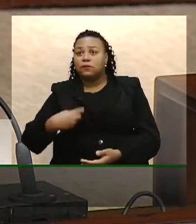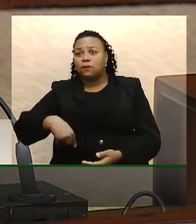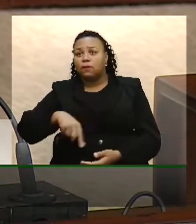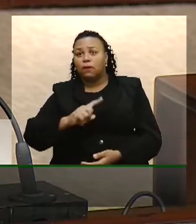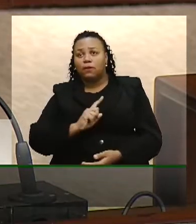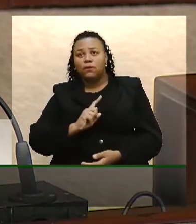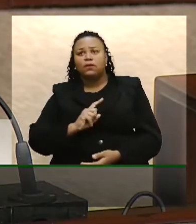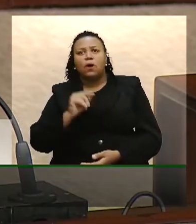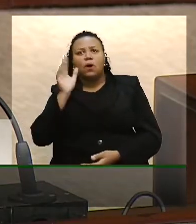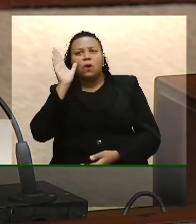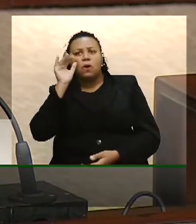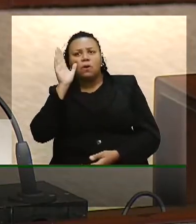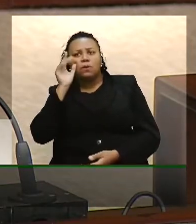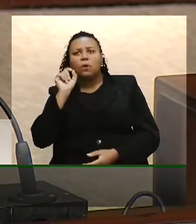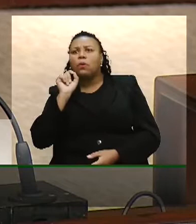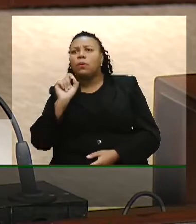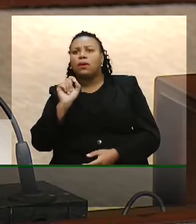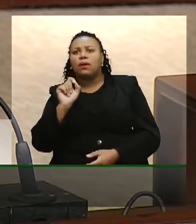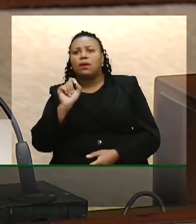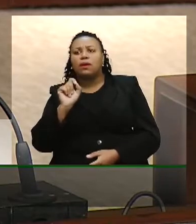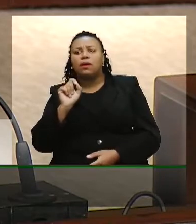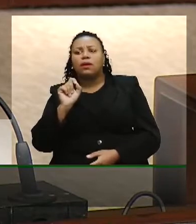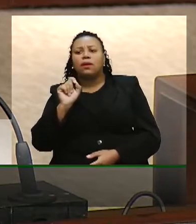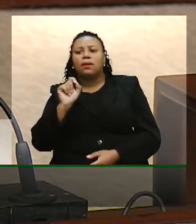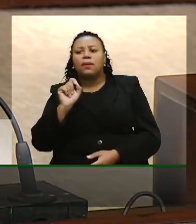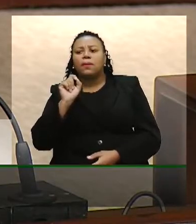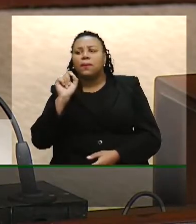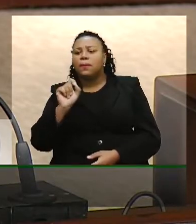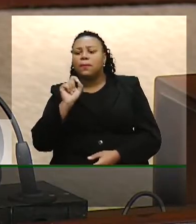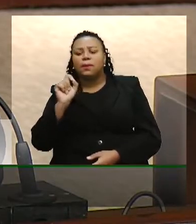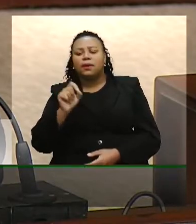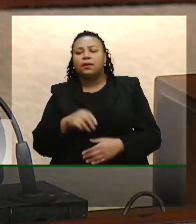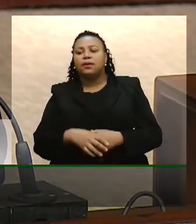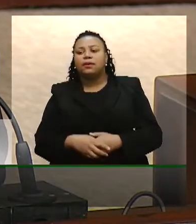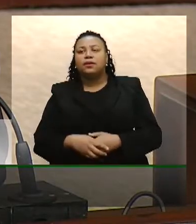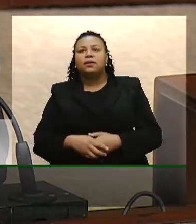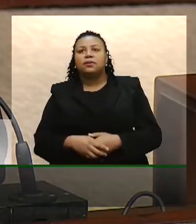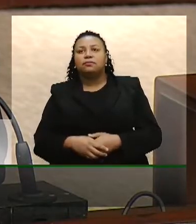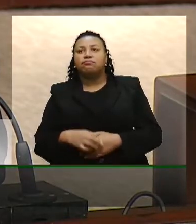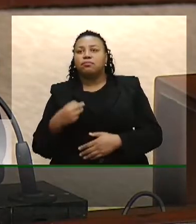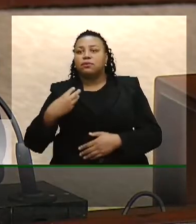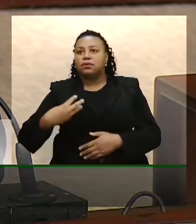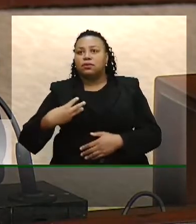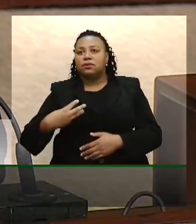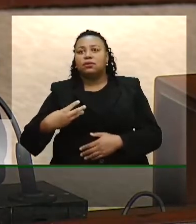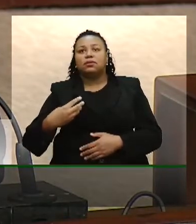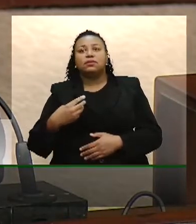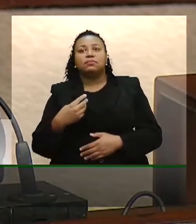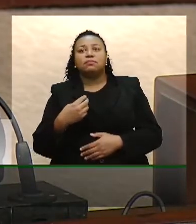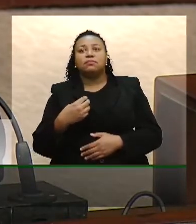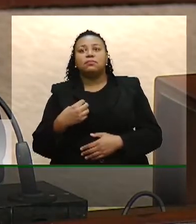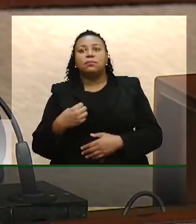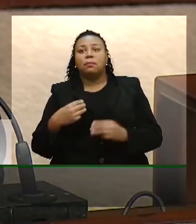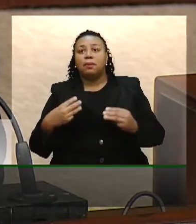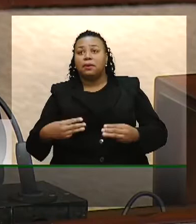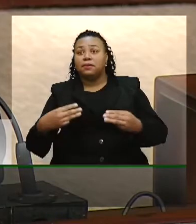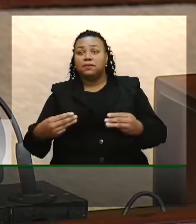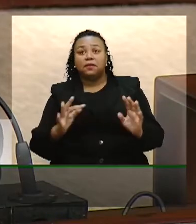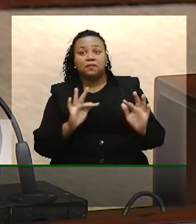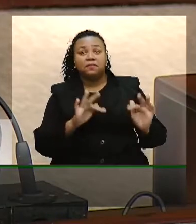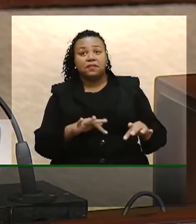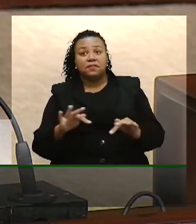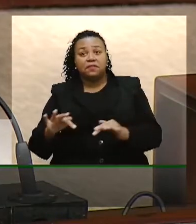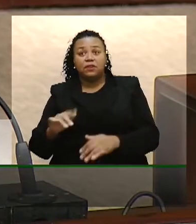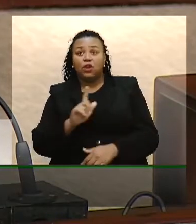observarmos quais foram os três primeiros ministérios extintos pelo governo